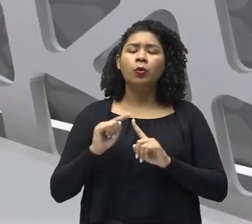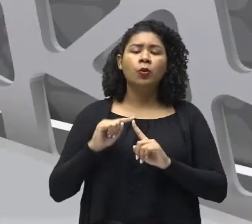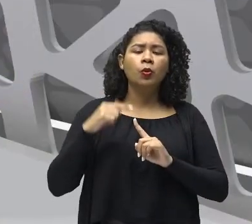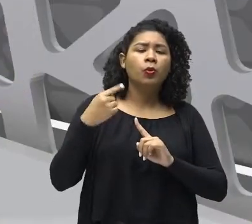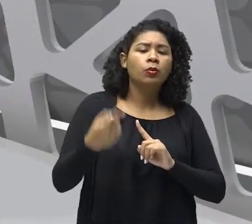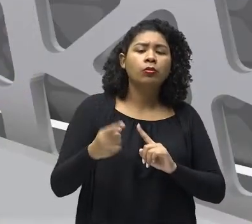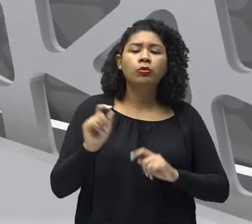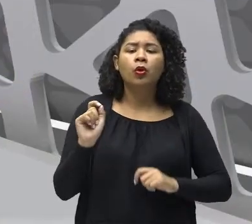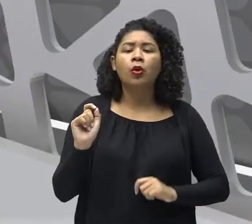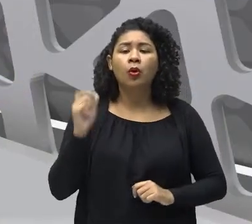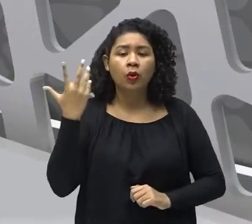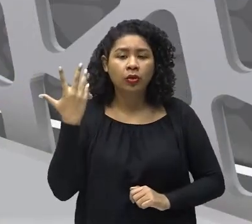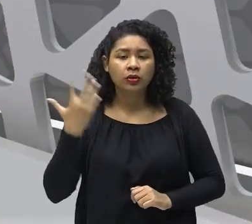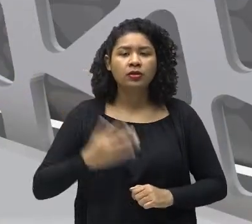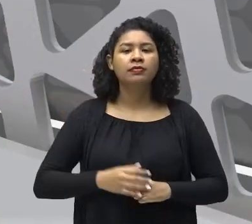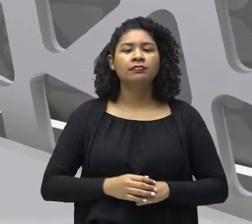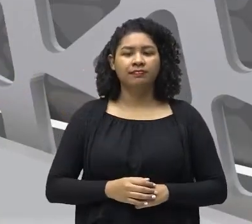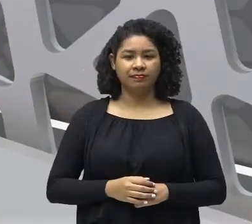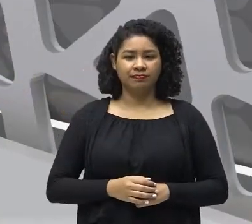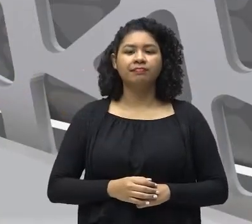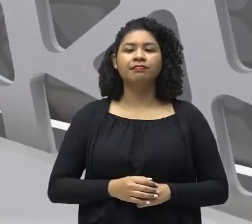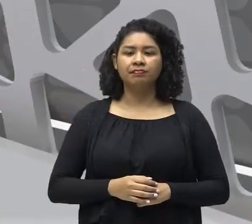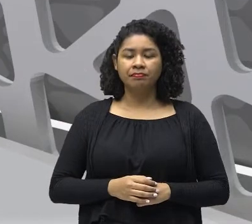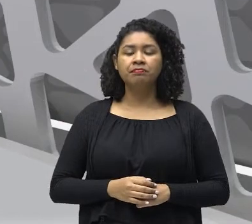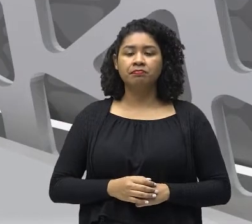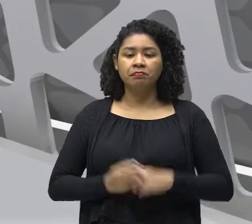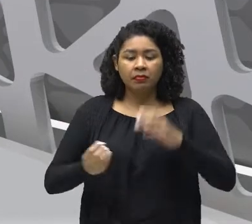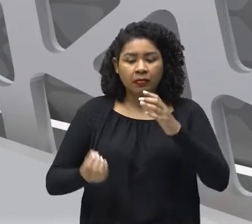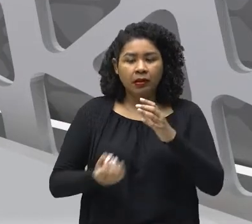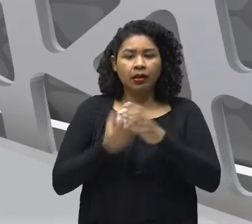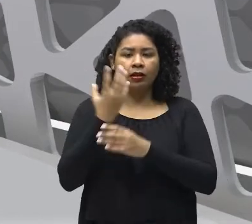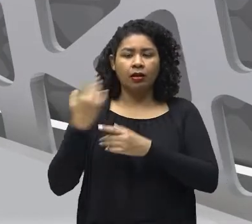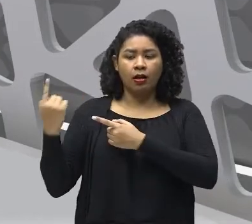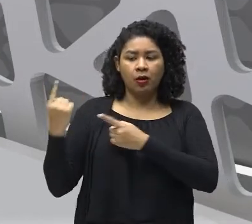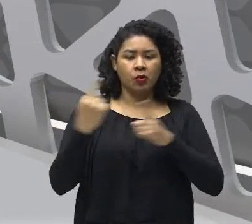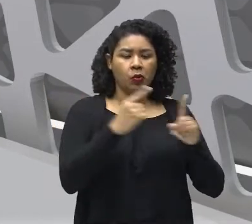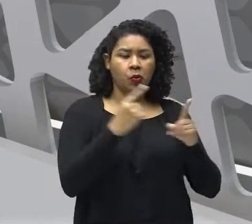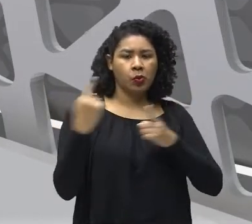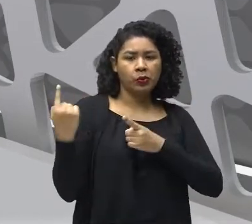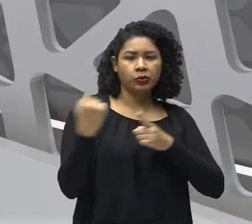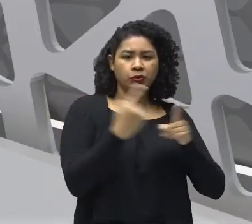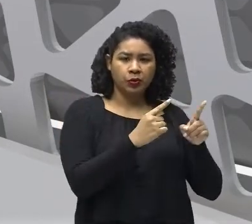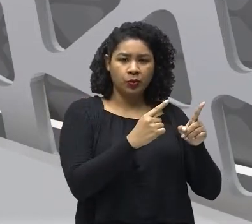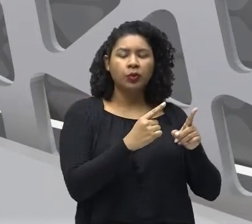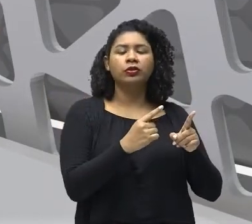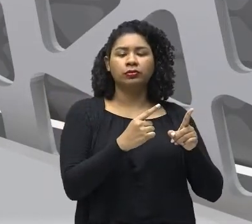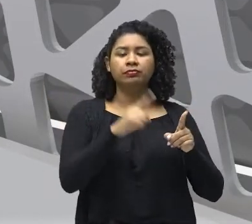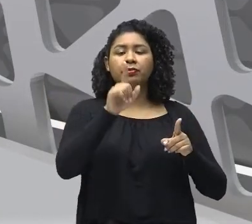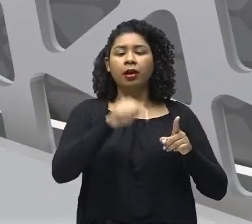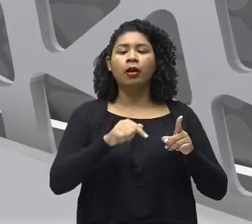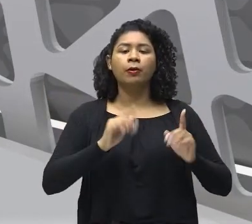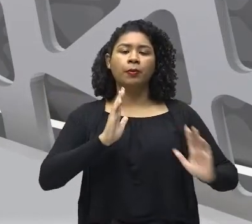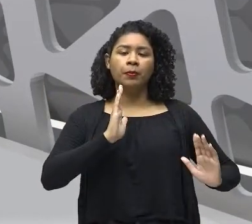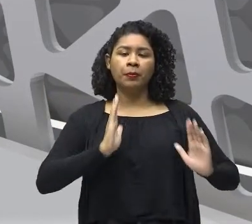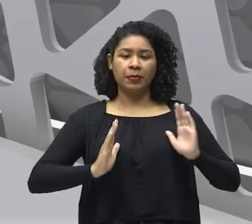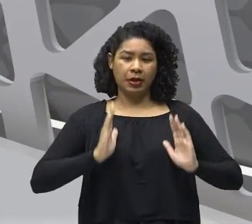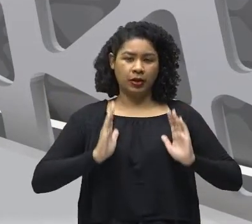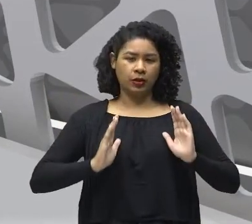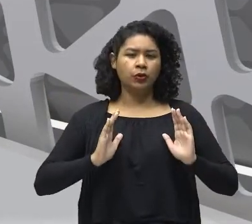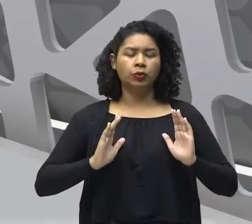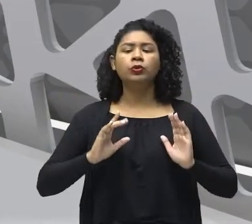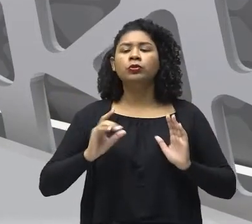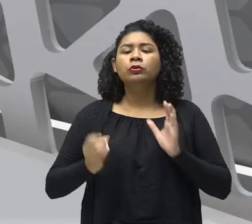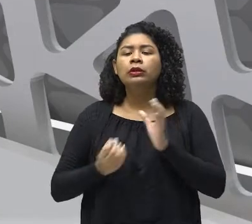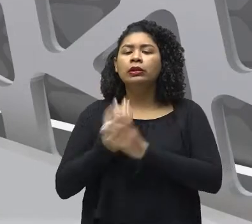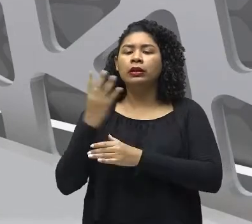surgindo, por exemplo, a chamada contra-reforma a partir de um momento que vai ser chamado de Conselho de Trento, que a gente